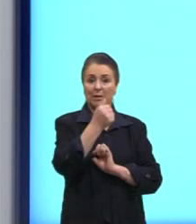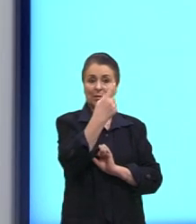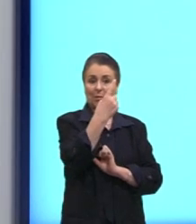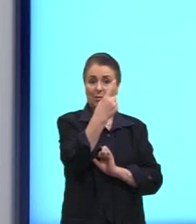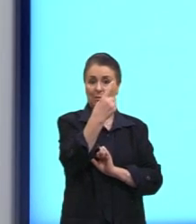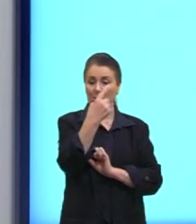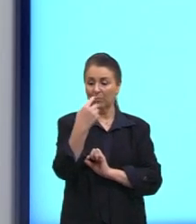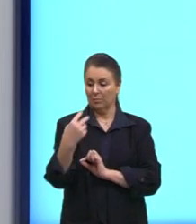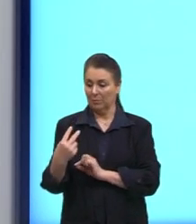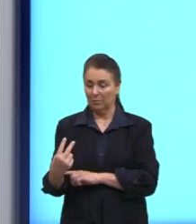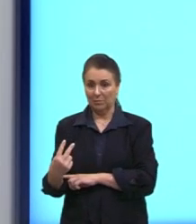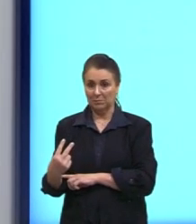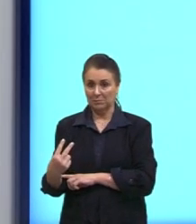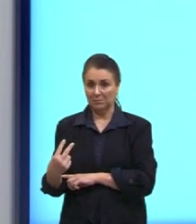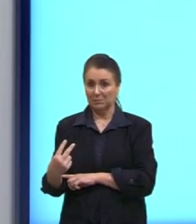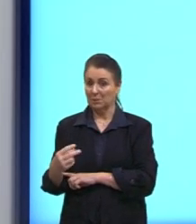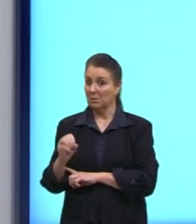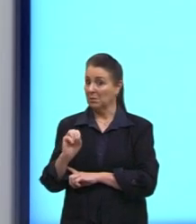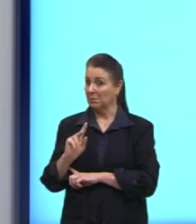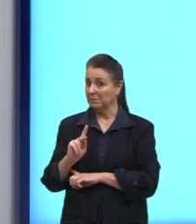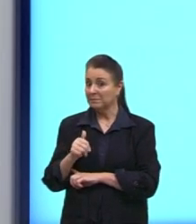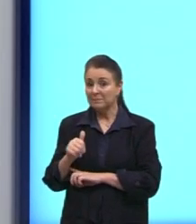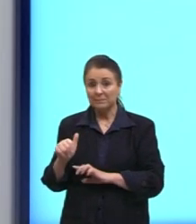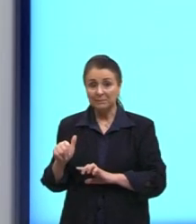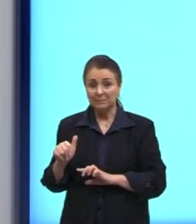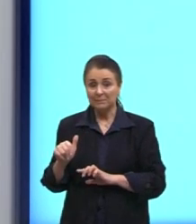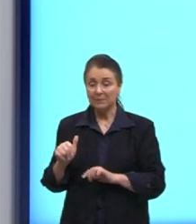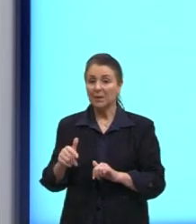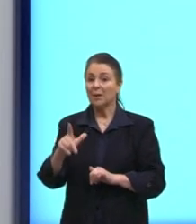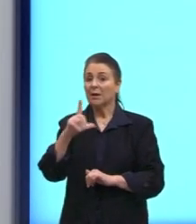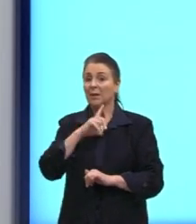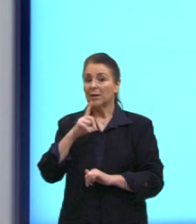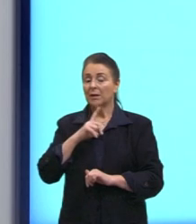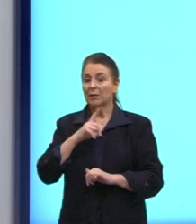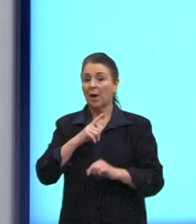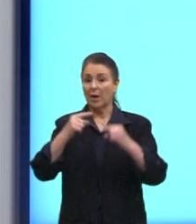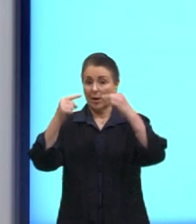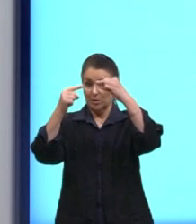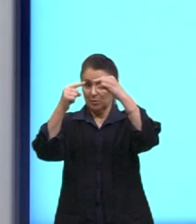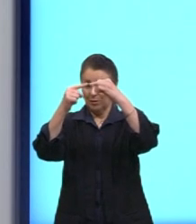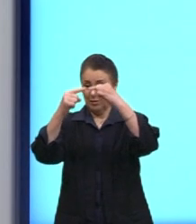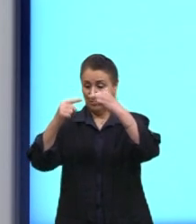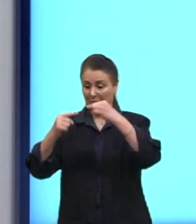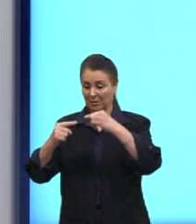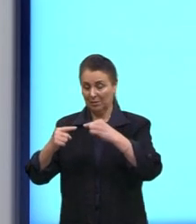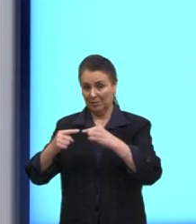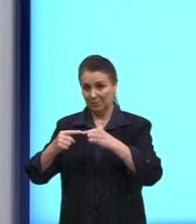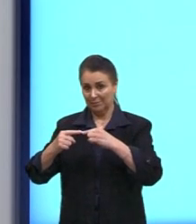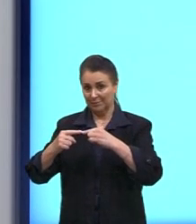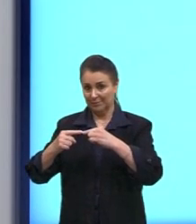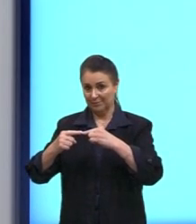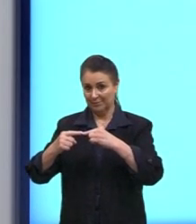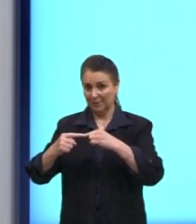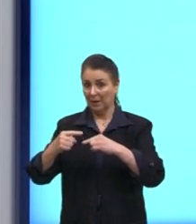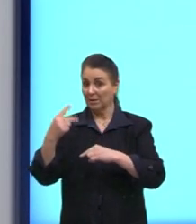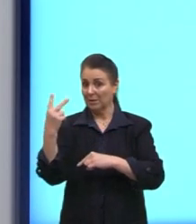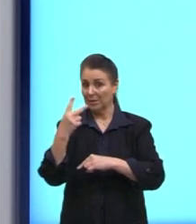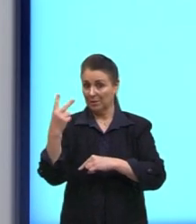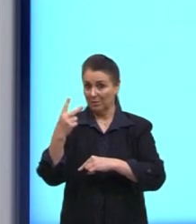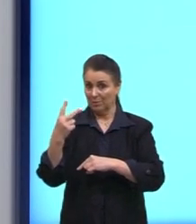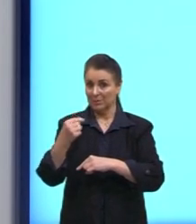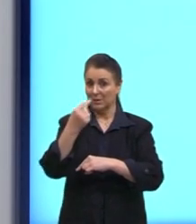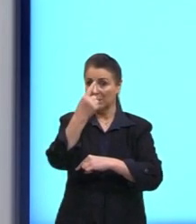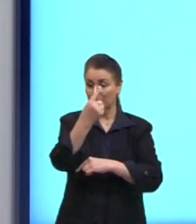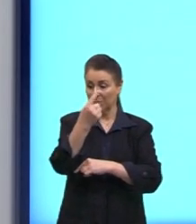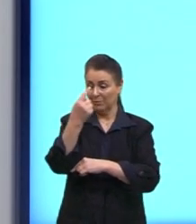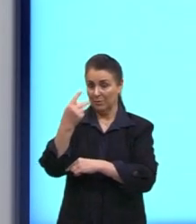câmera 2, ok? Tenho as coordenadas, né, das duas câmeras, a câmera